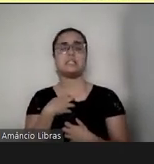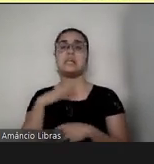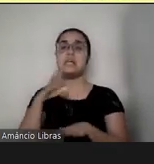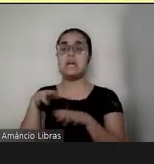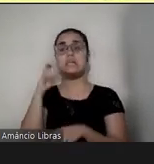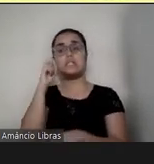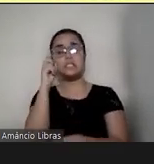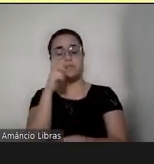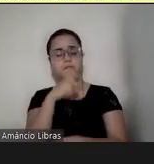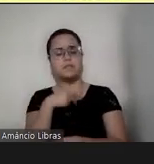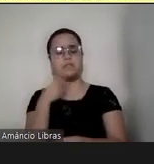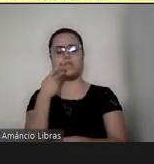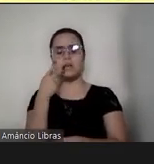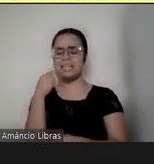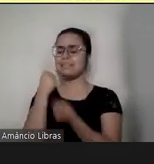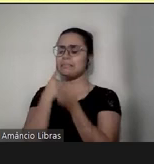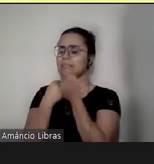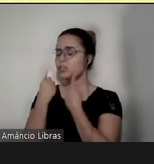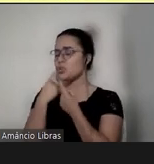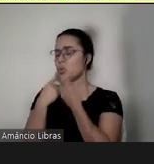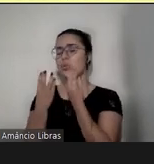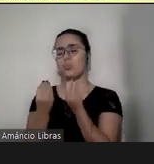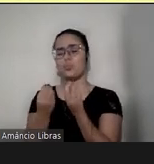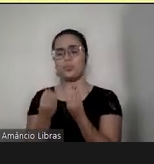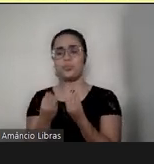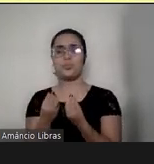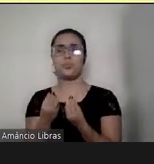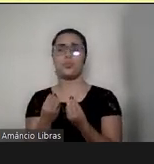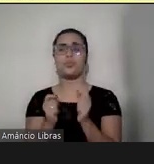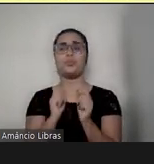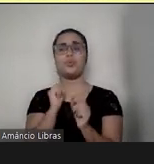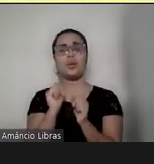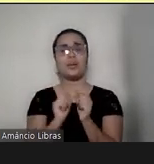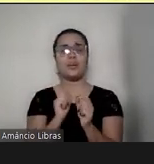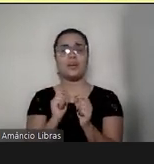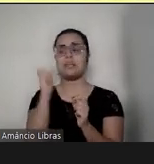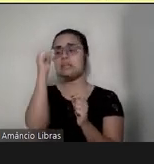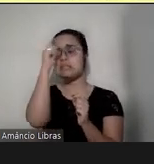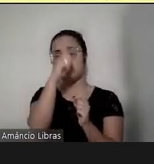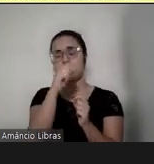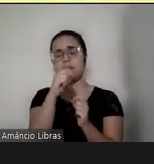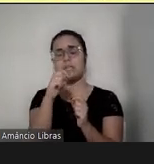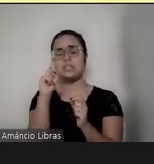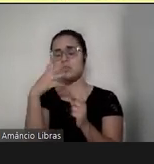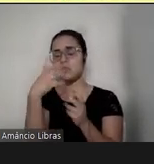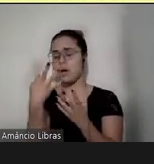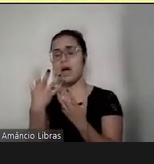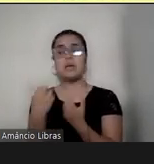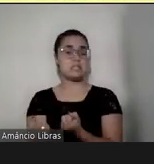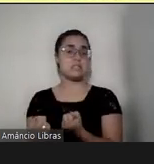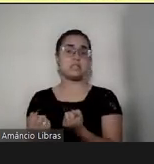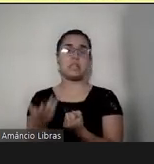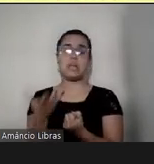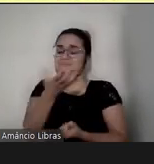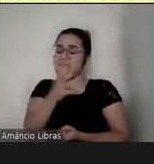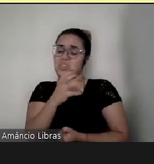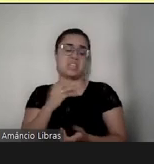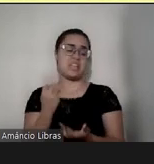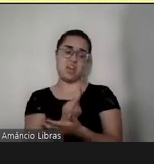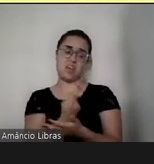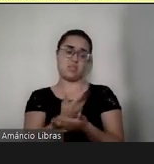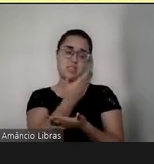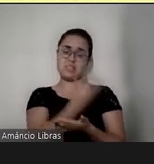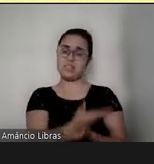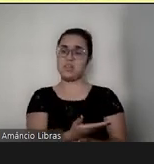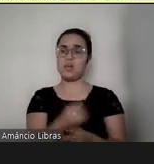que chorou muito, que, é, não queria que fosse dessa forma, mas a gente